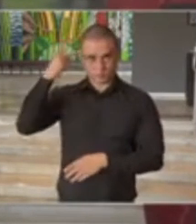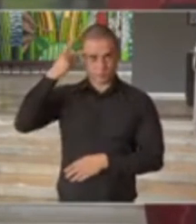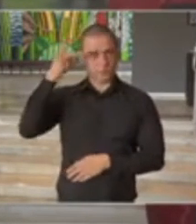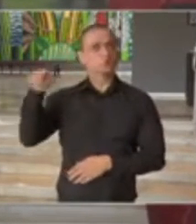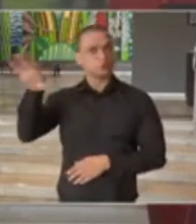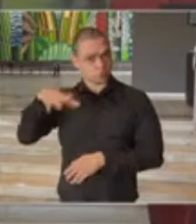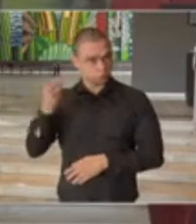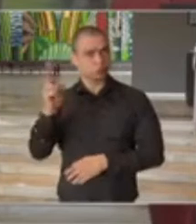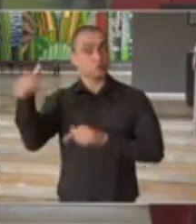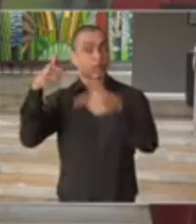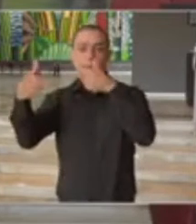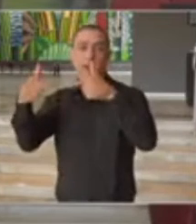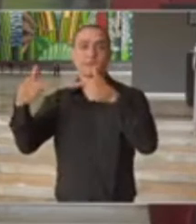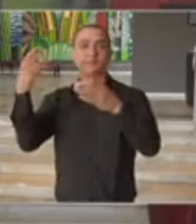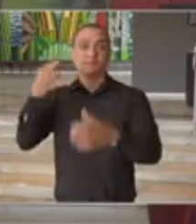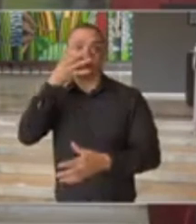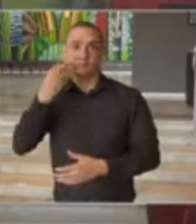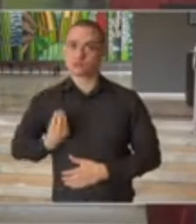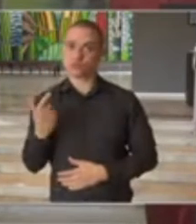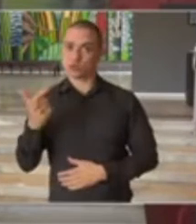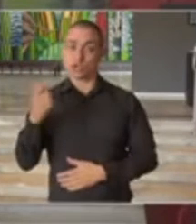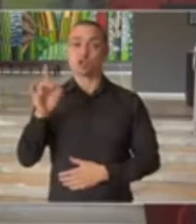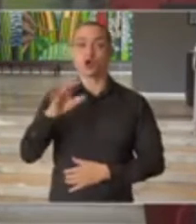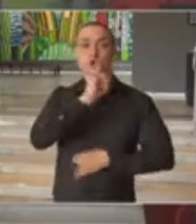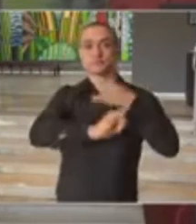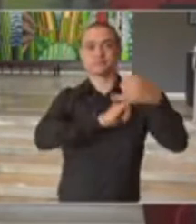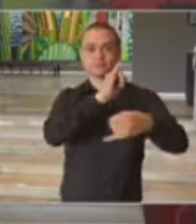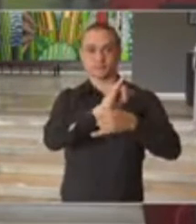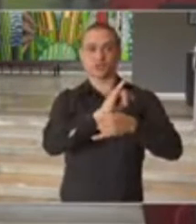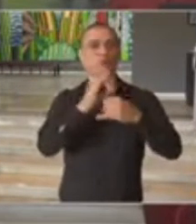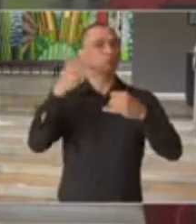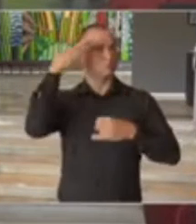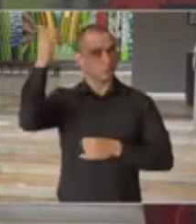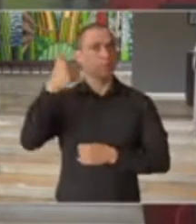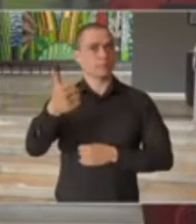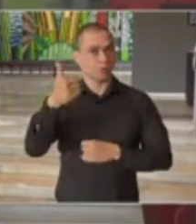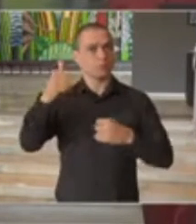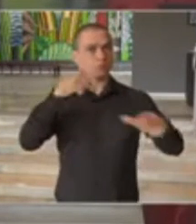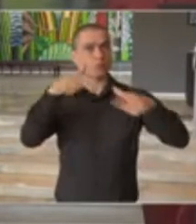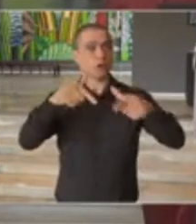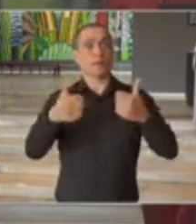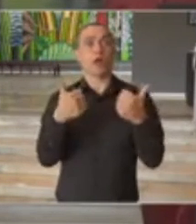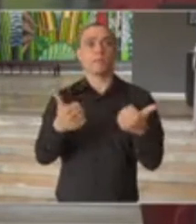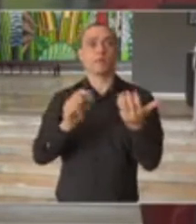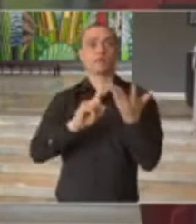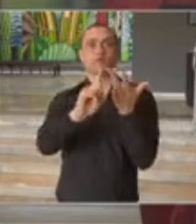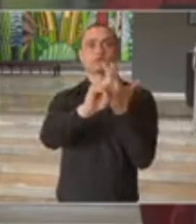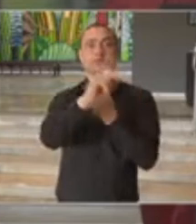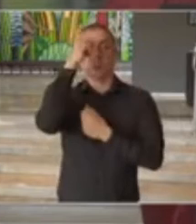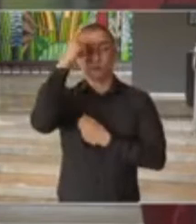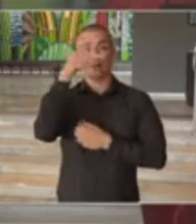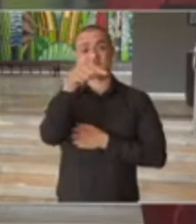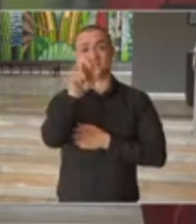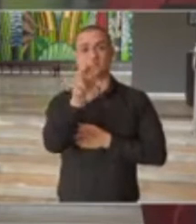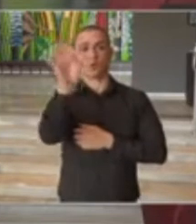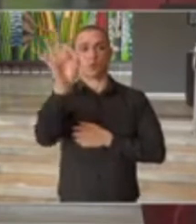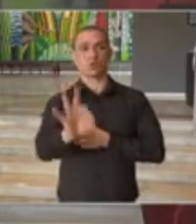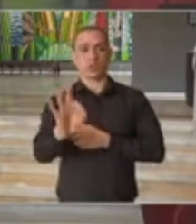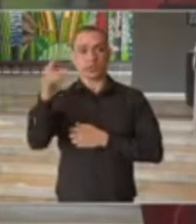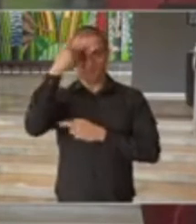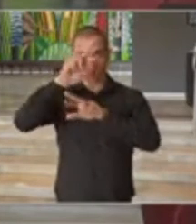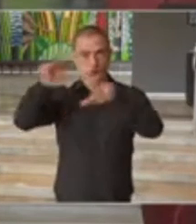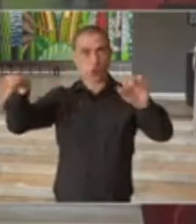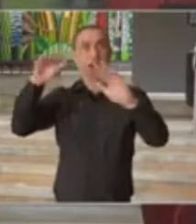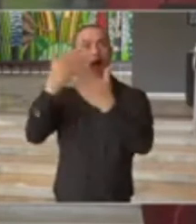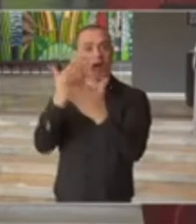todas estão operando remotamente, com um sucesso bastante expressivo, com mais de 75% dos